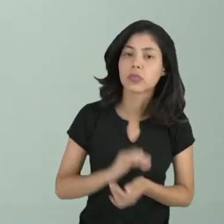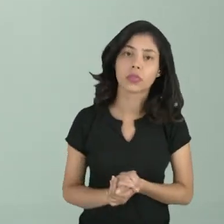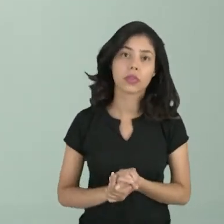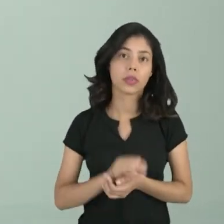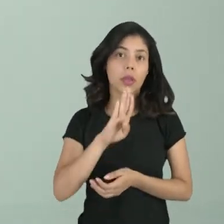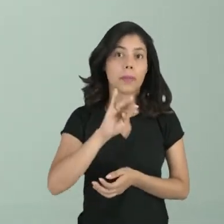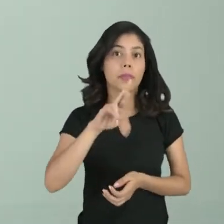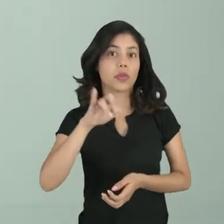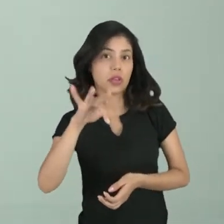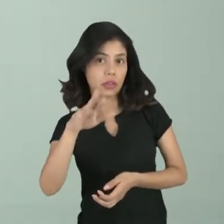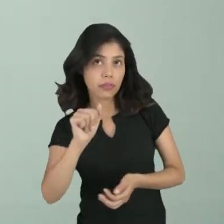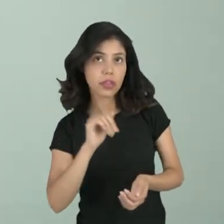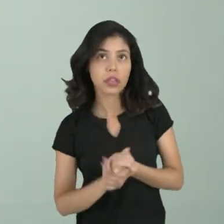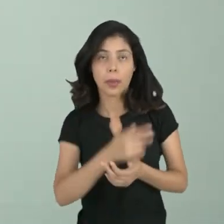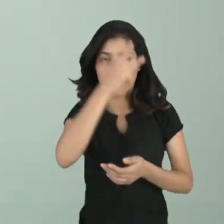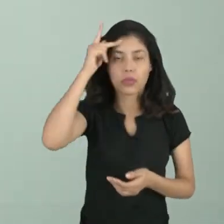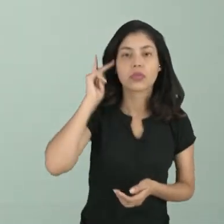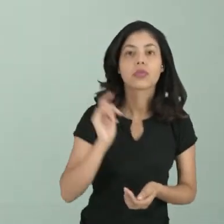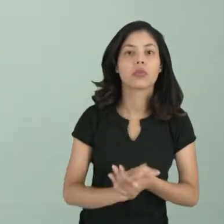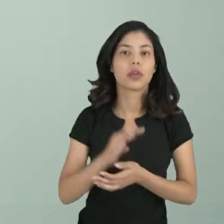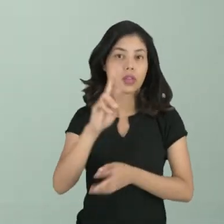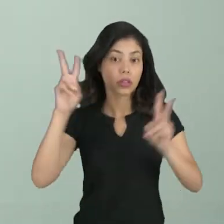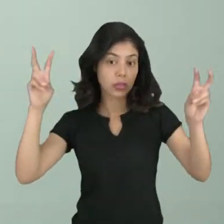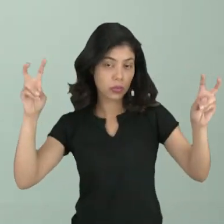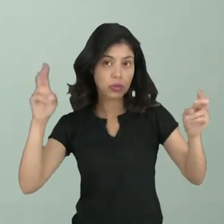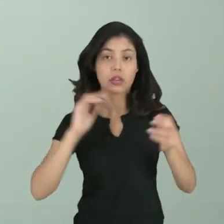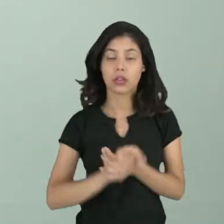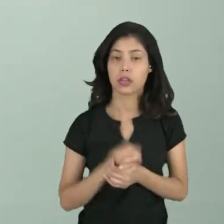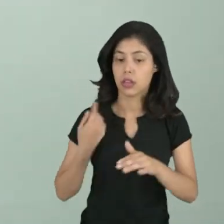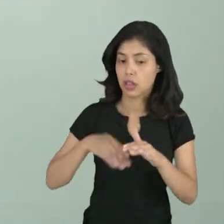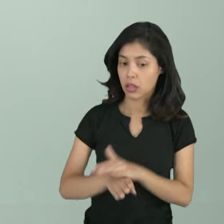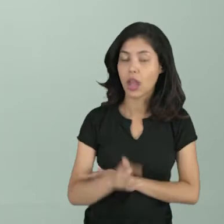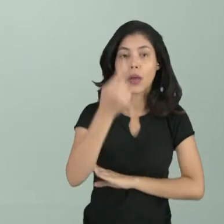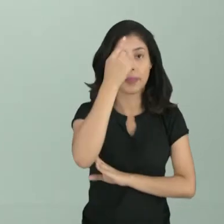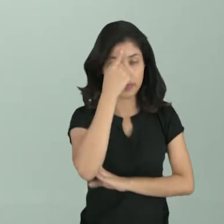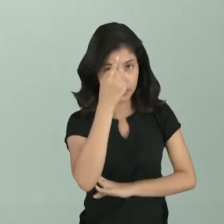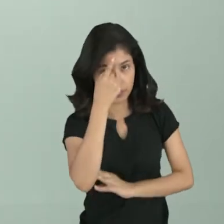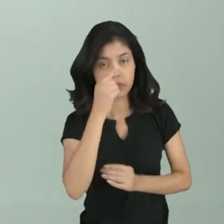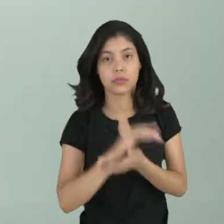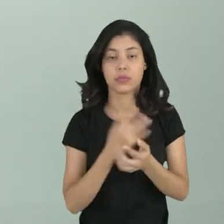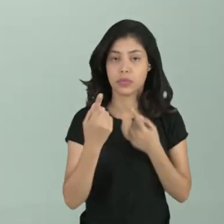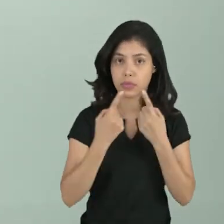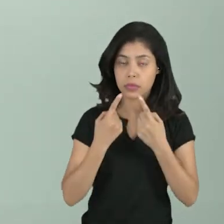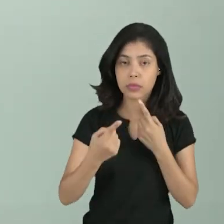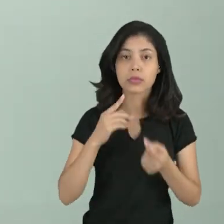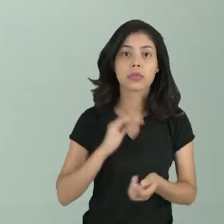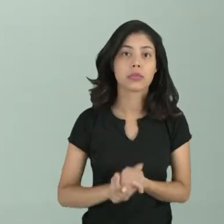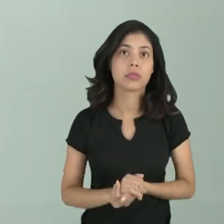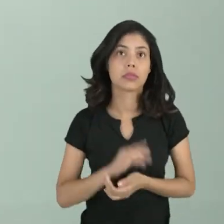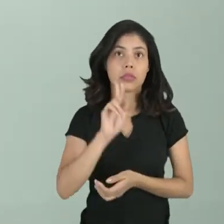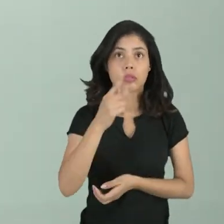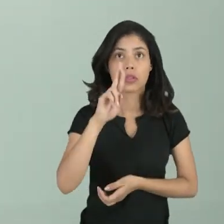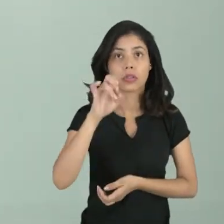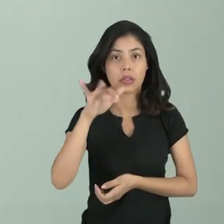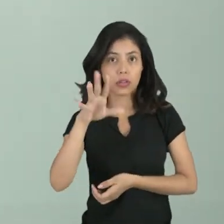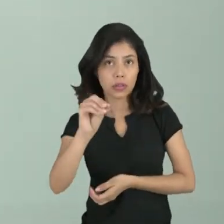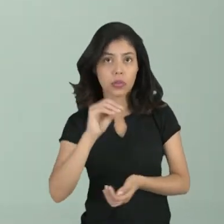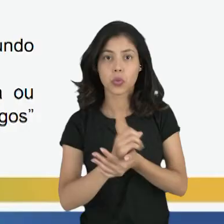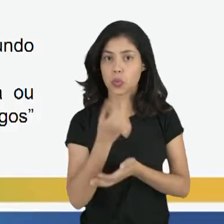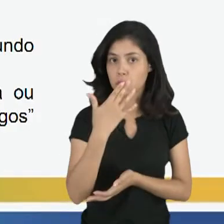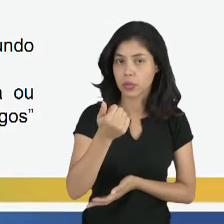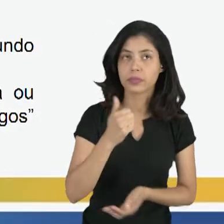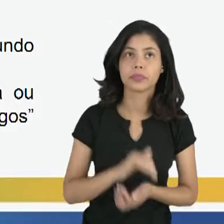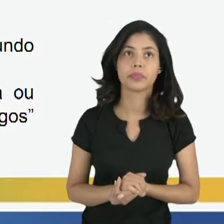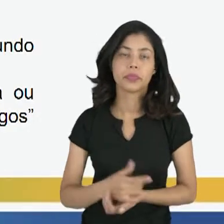biografia, a sua pessoa, a sua teoria, para a gente poder entrar no pensamento dialético de Heráclito. Tá bom, pessoal?